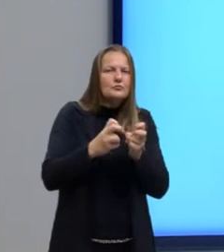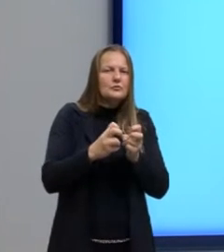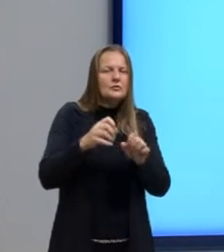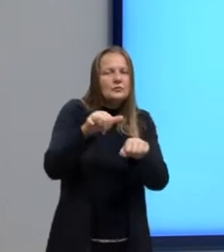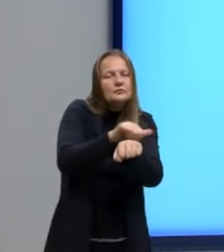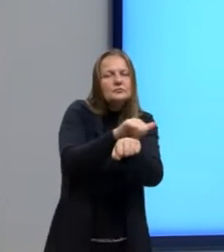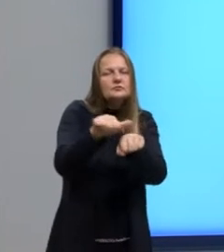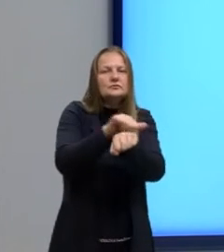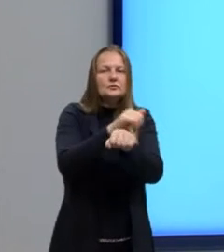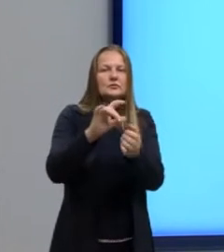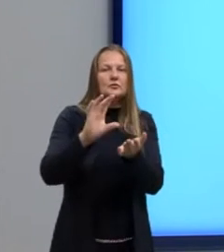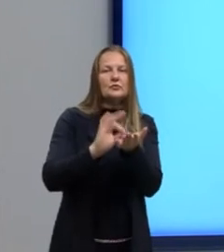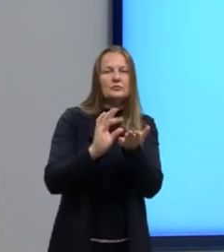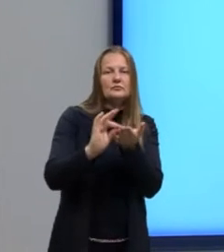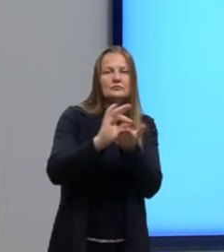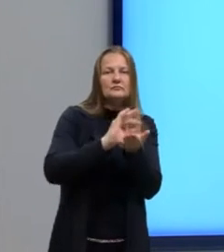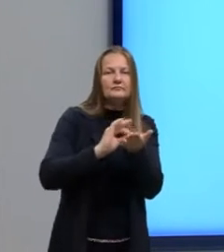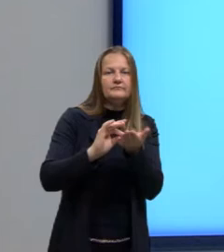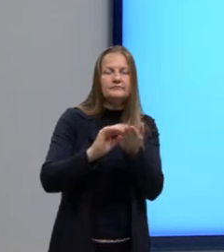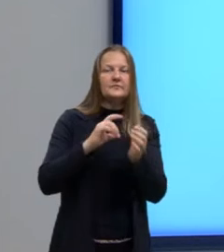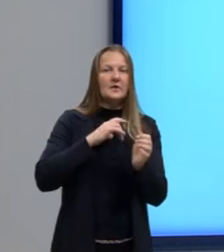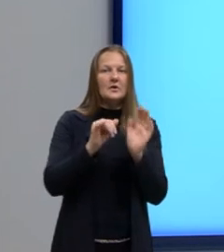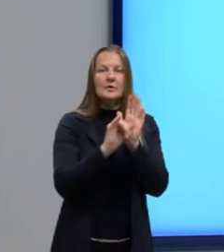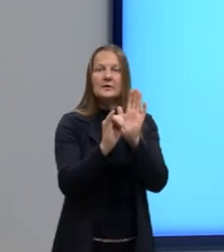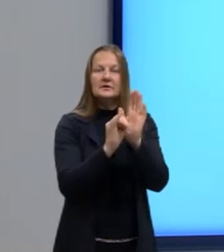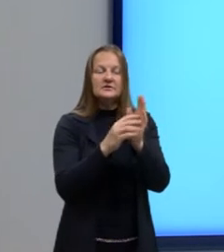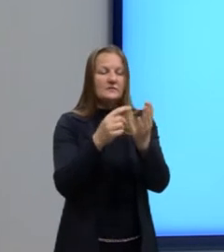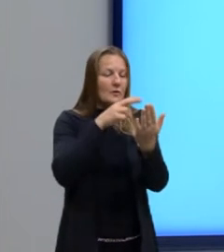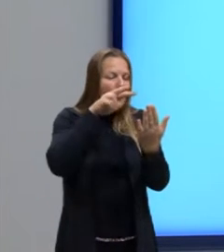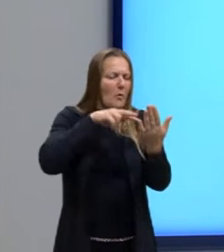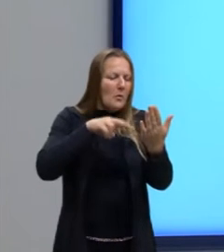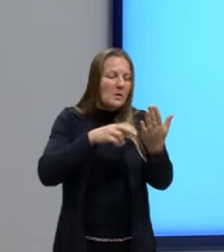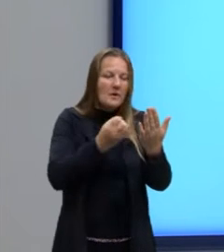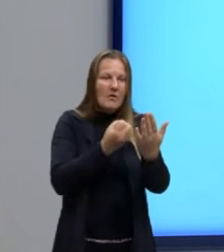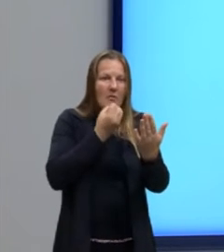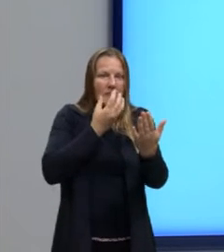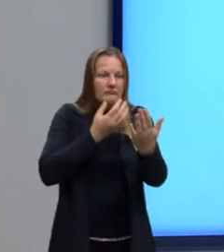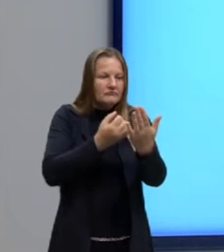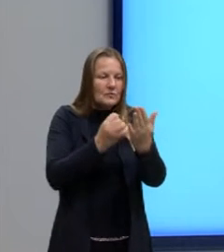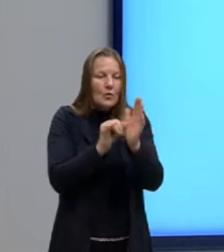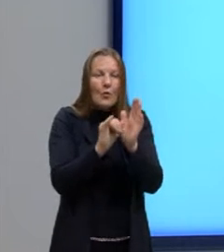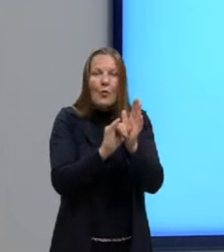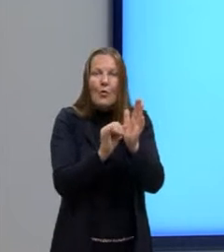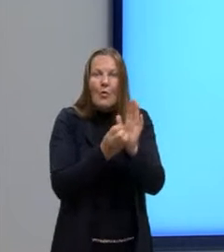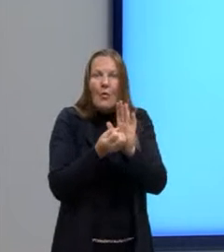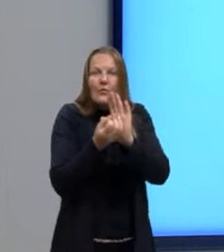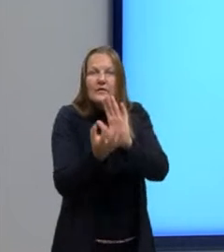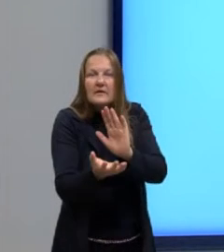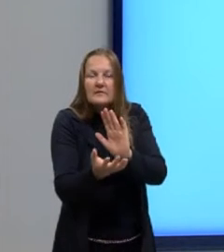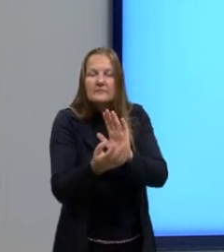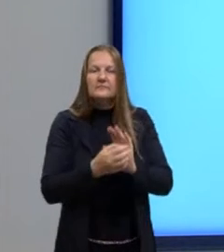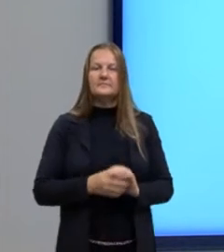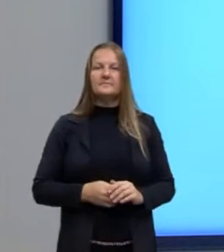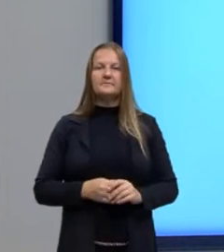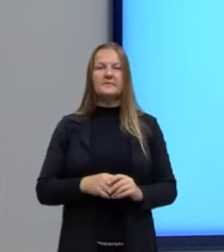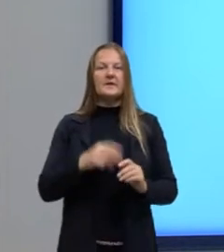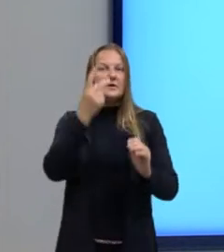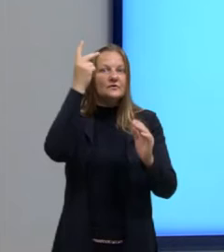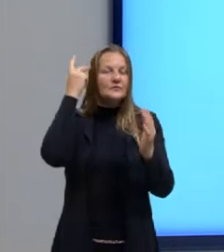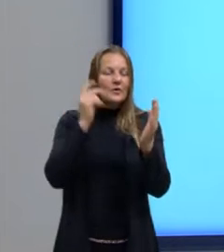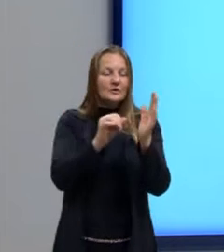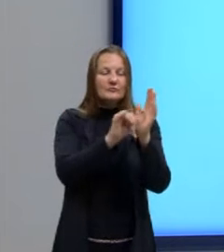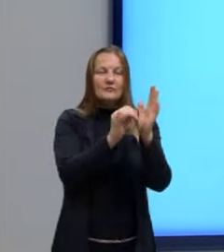técnica da colagem e você tem uma narrativa. Você tem toda a imagem, ela te apresenta uma narrativa, ela te conta uma história.